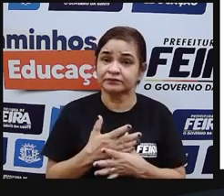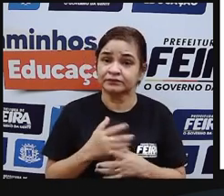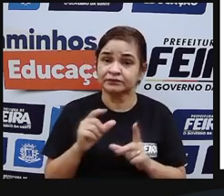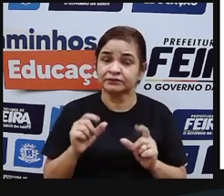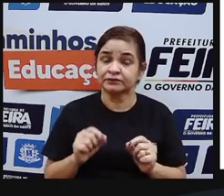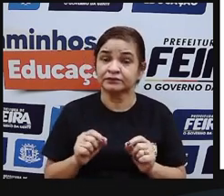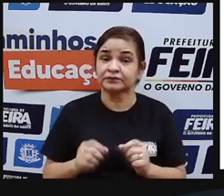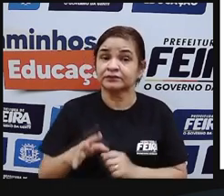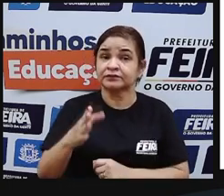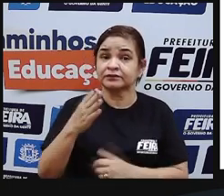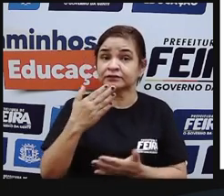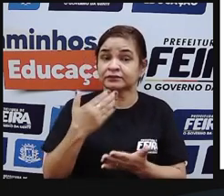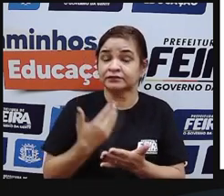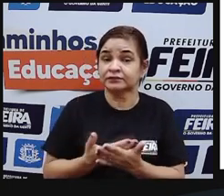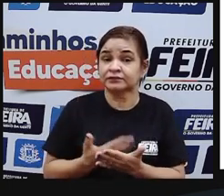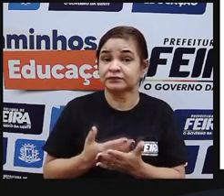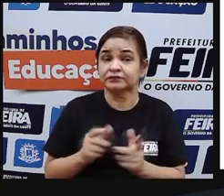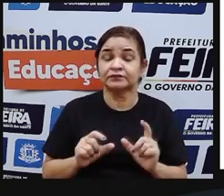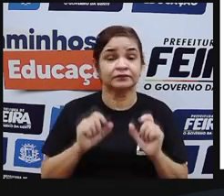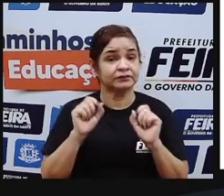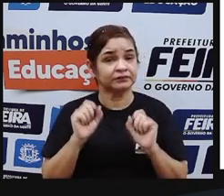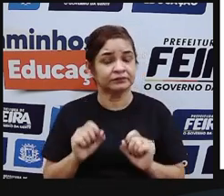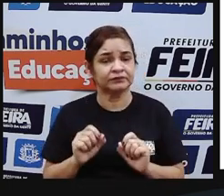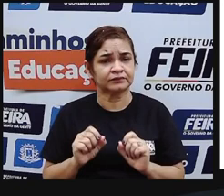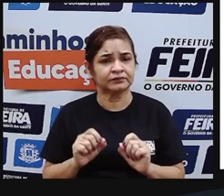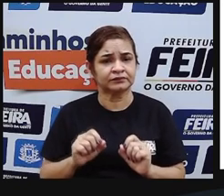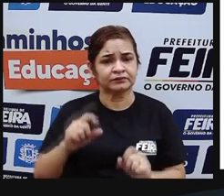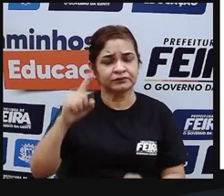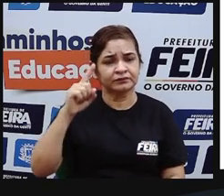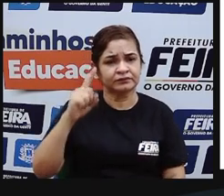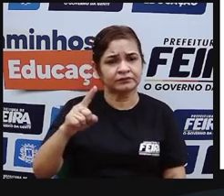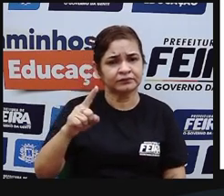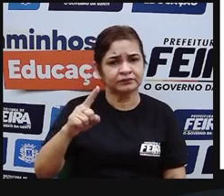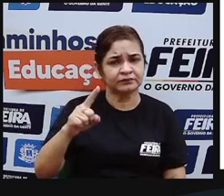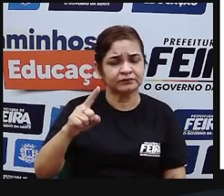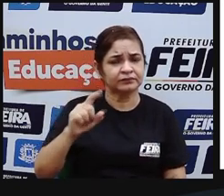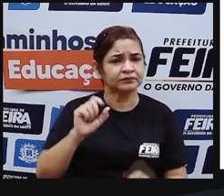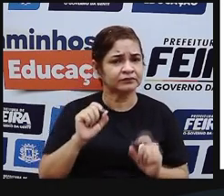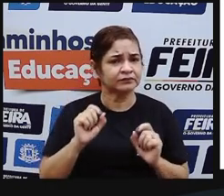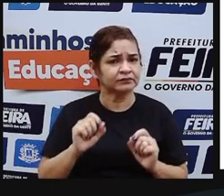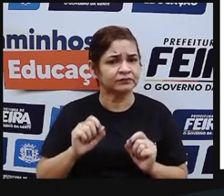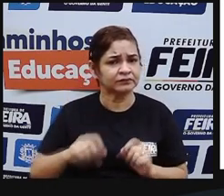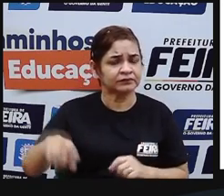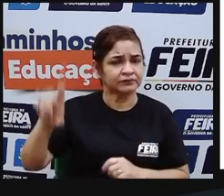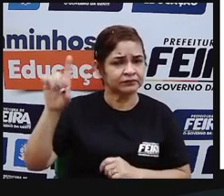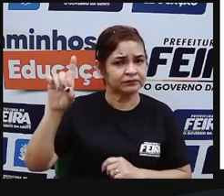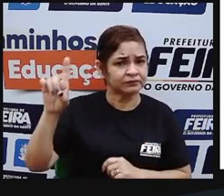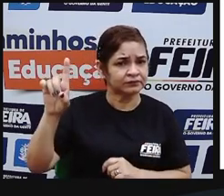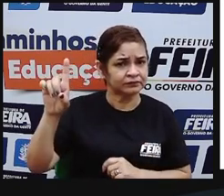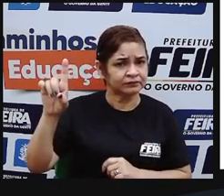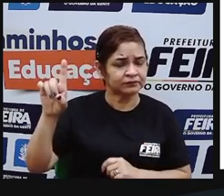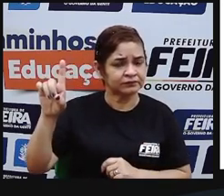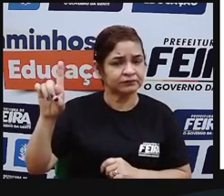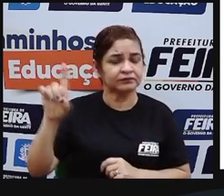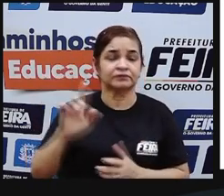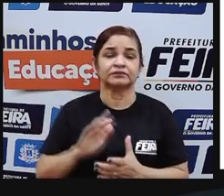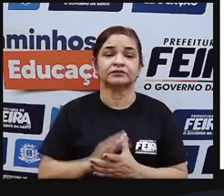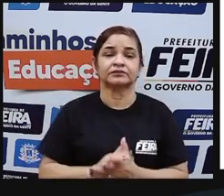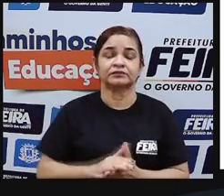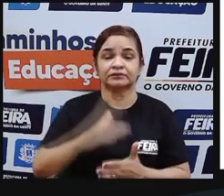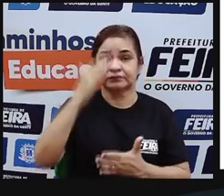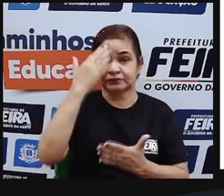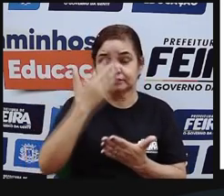acreditavam que o seu governante era descendente direto do deus principal da sua